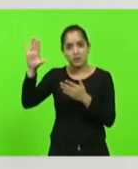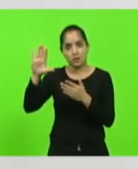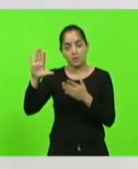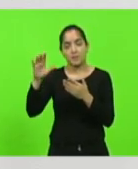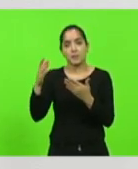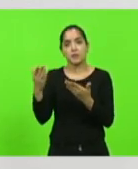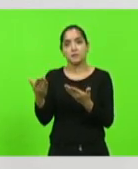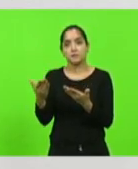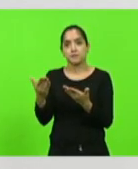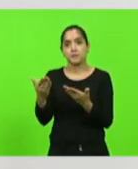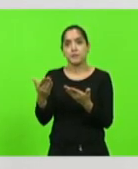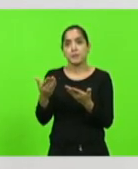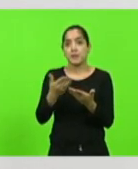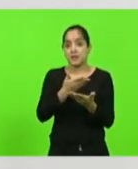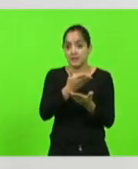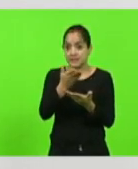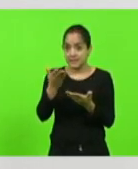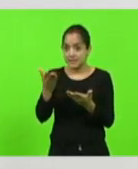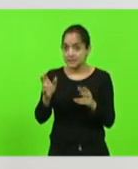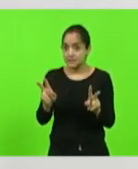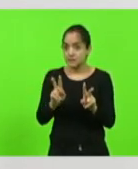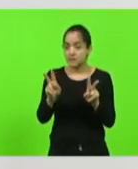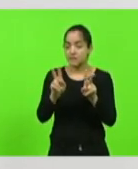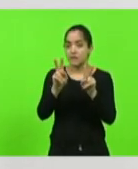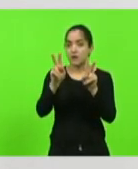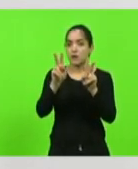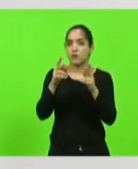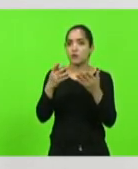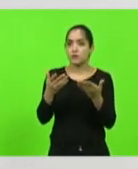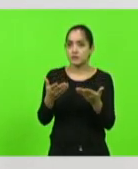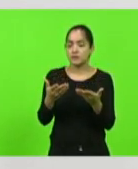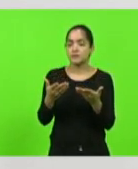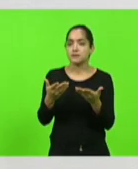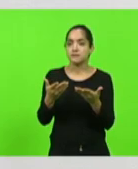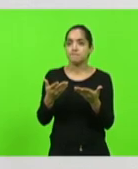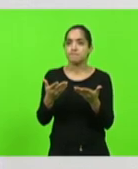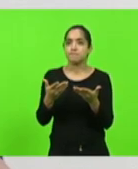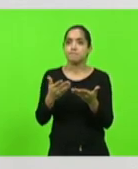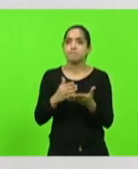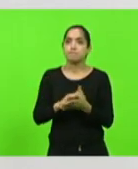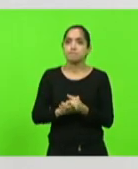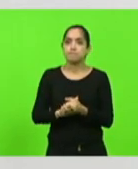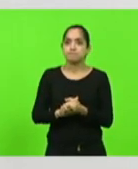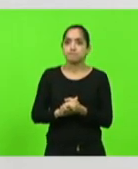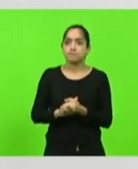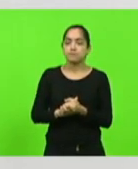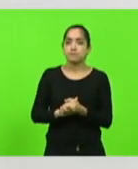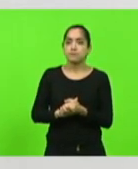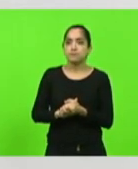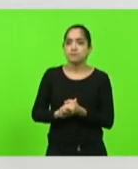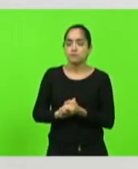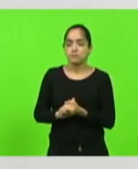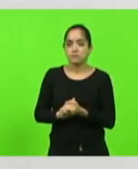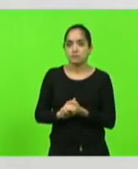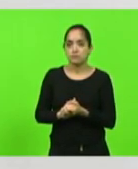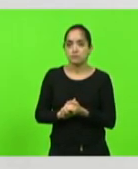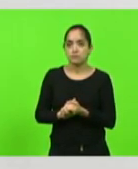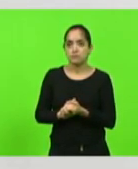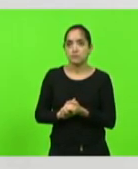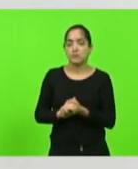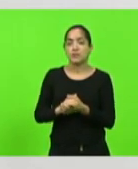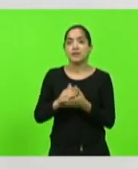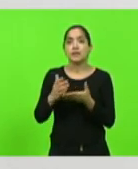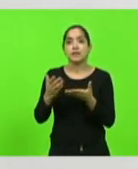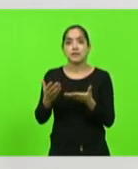e esses valores que são valores que dão ao mesmo